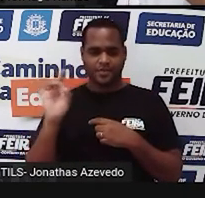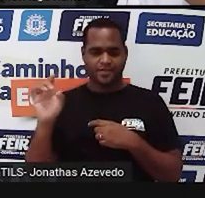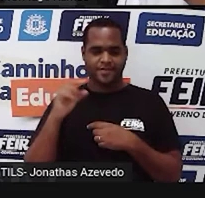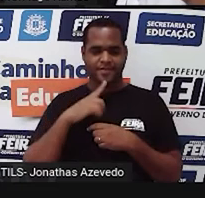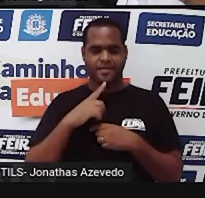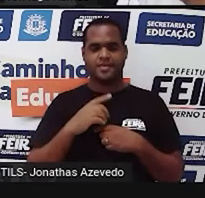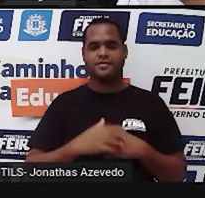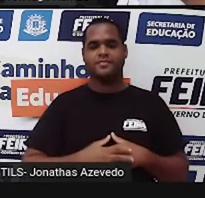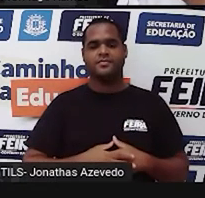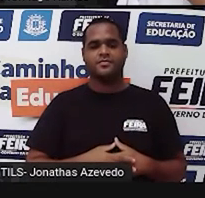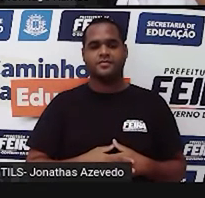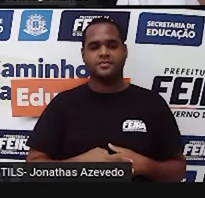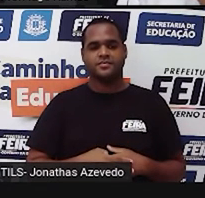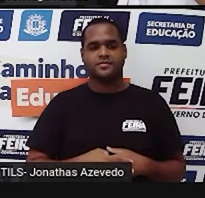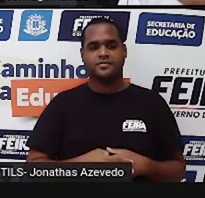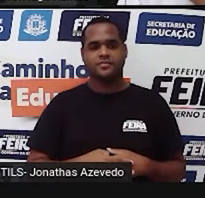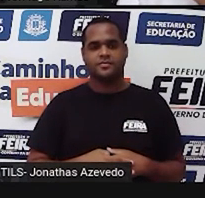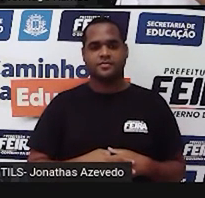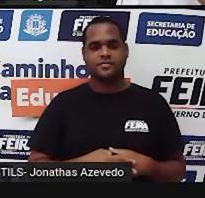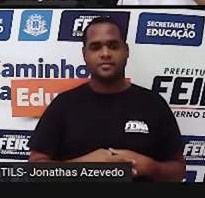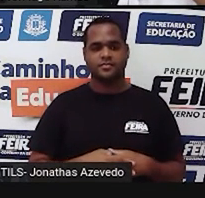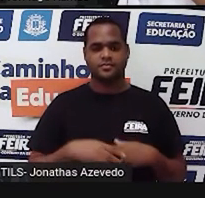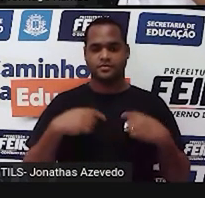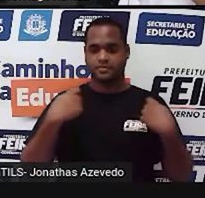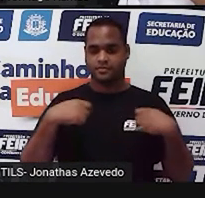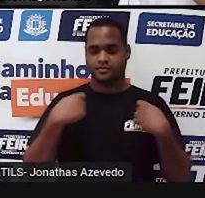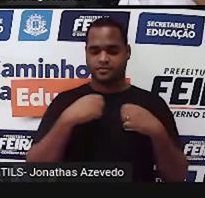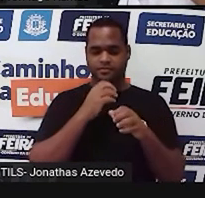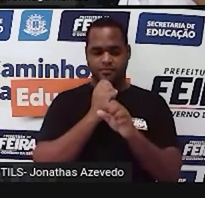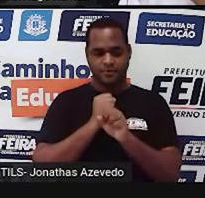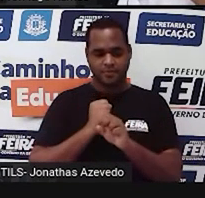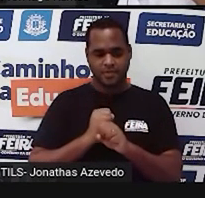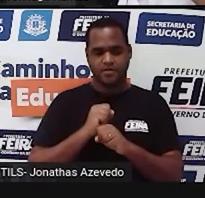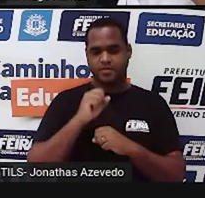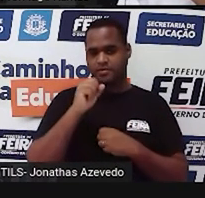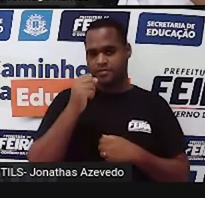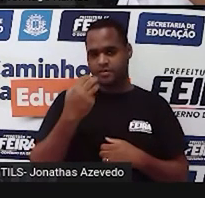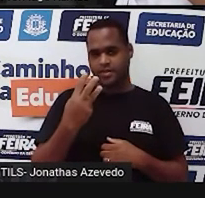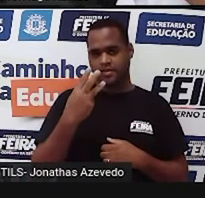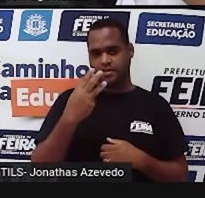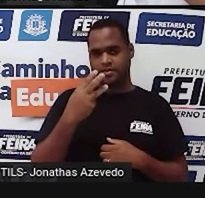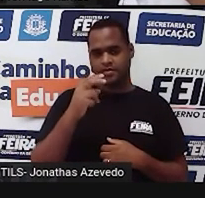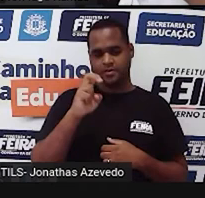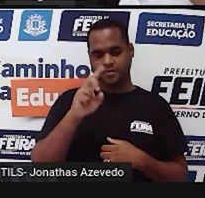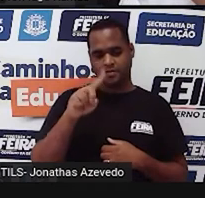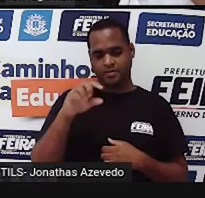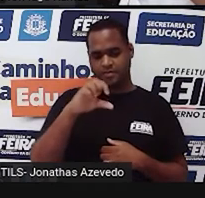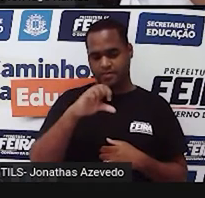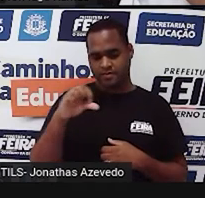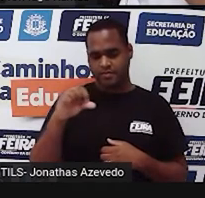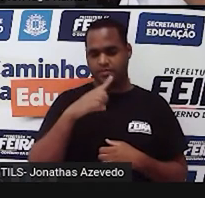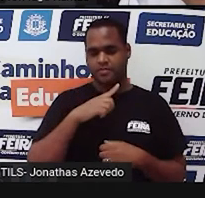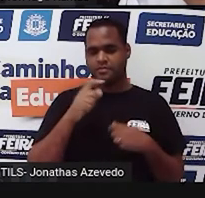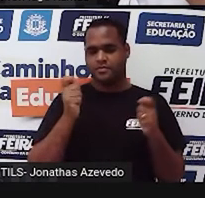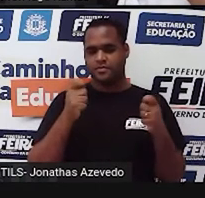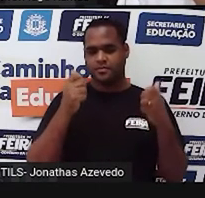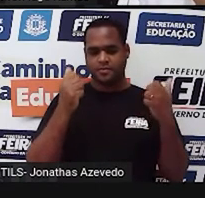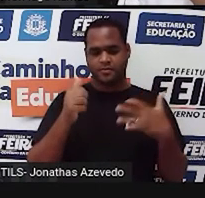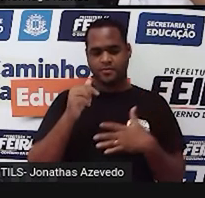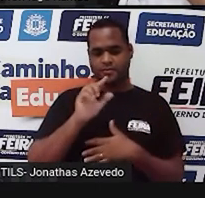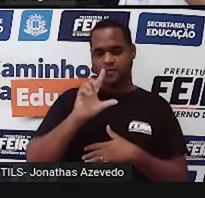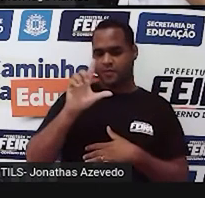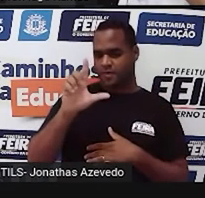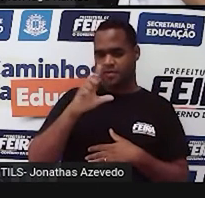posso somar esses 3 R$5,99. Um, outro litro